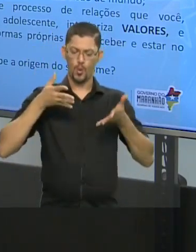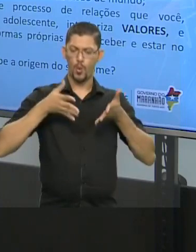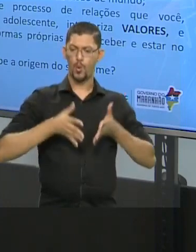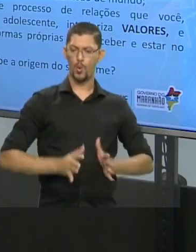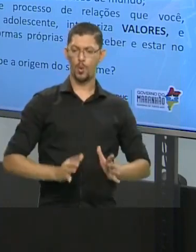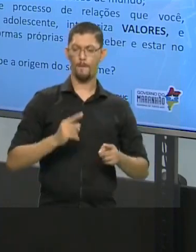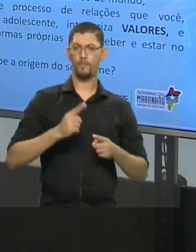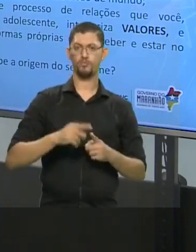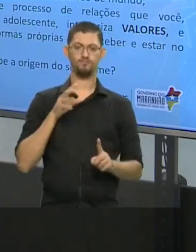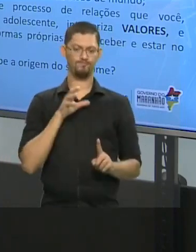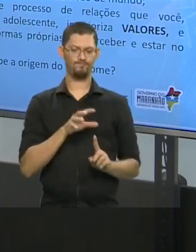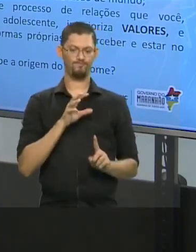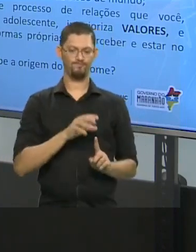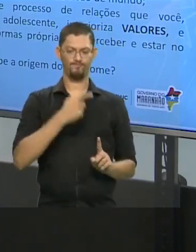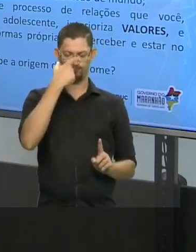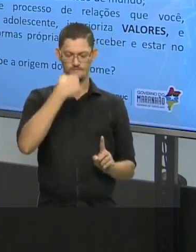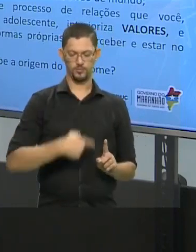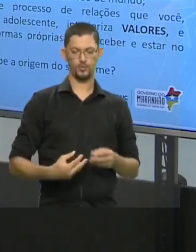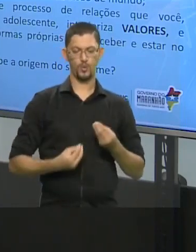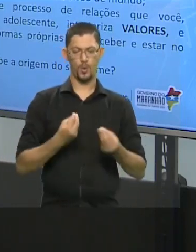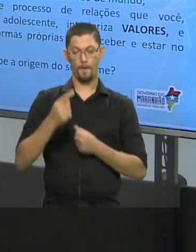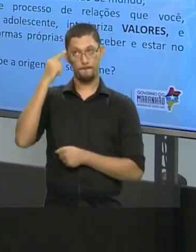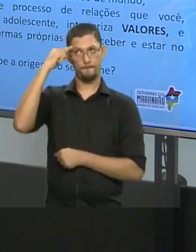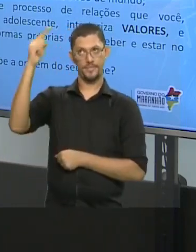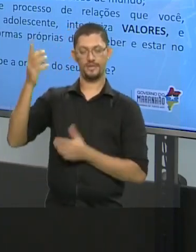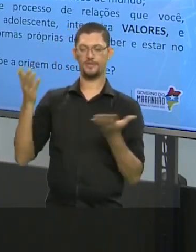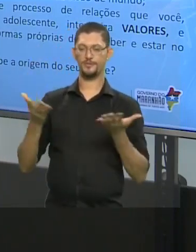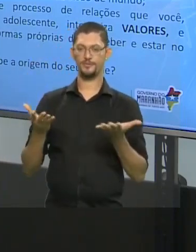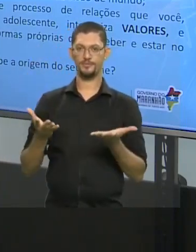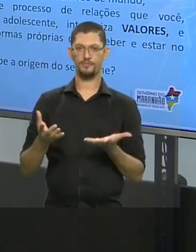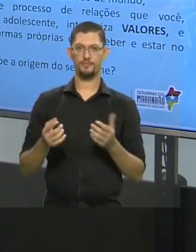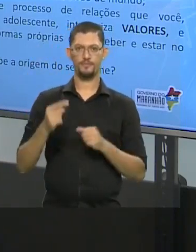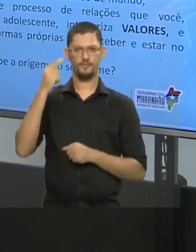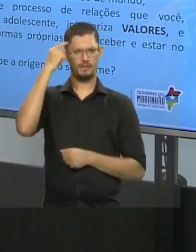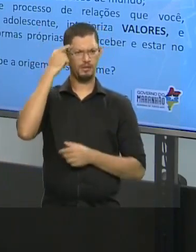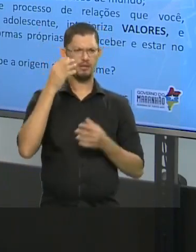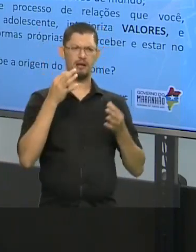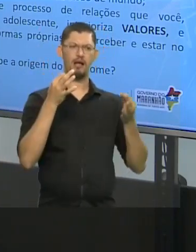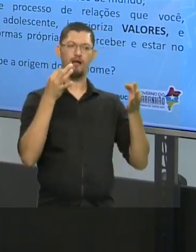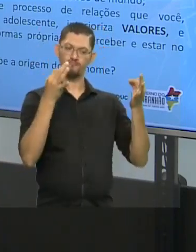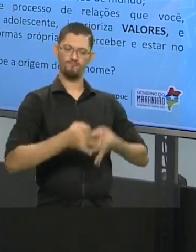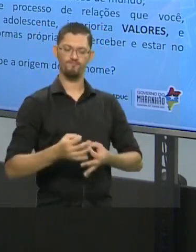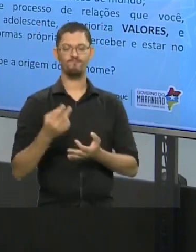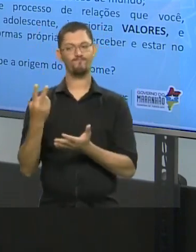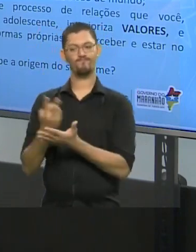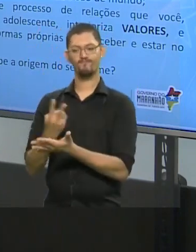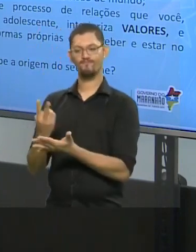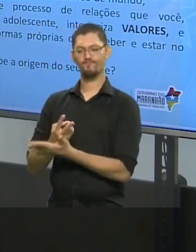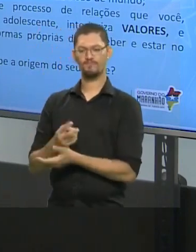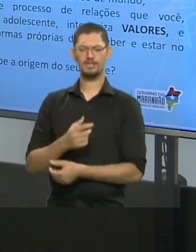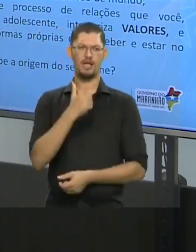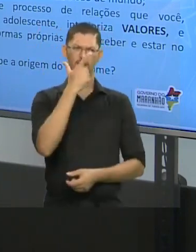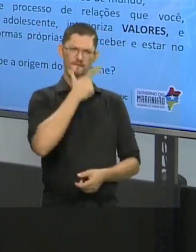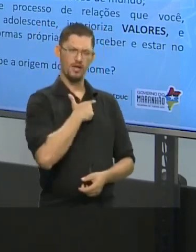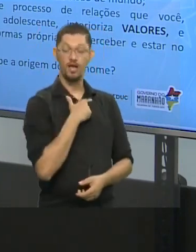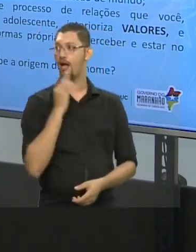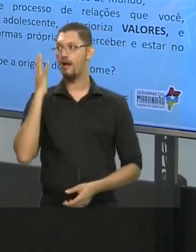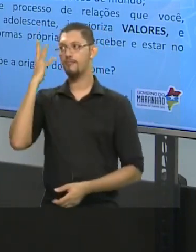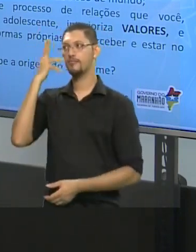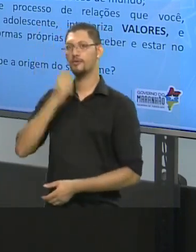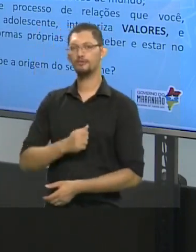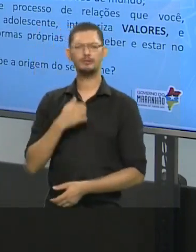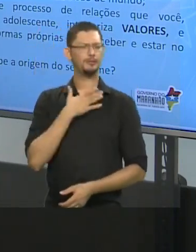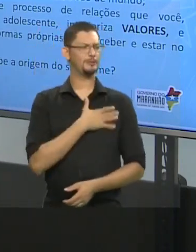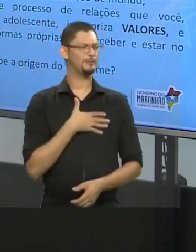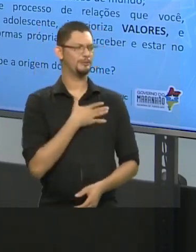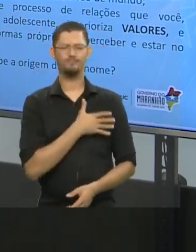porque isso influencia muito na nossa maneira de pensar. Quando a gente diz que uma coisa é certa ou é errada, que é feia ou que é bonita, ou que